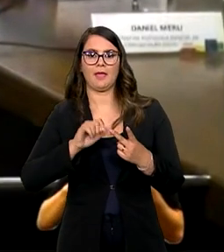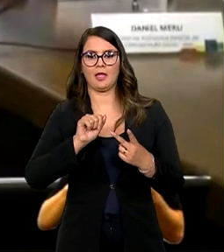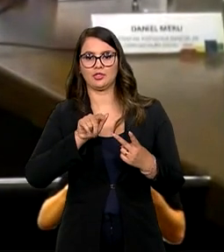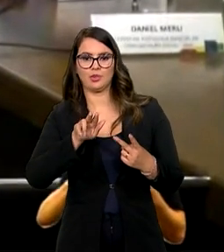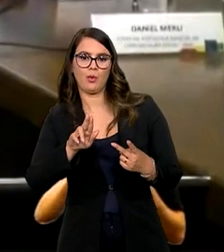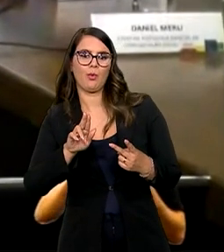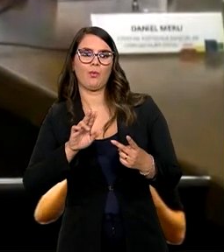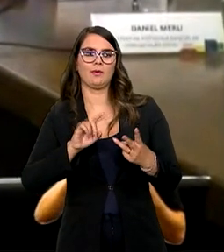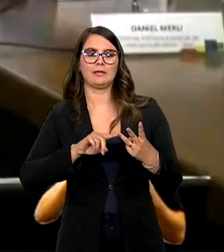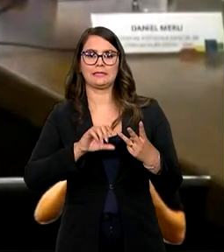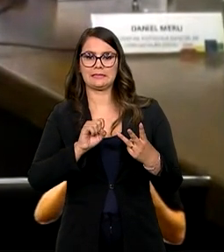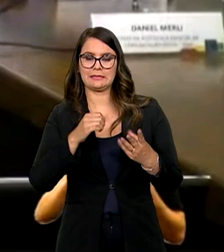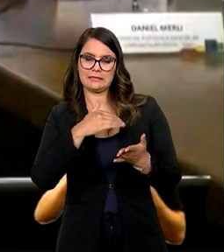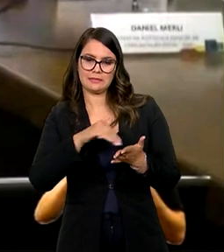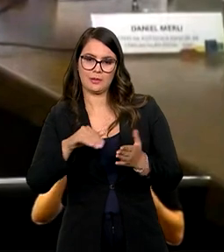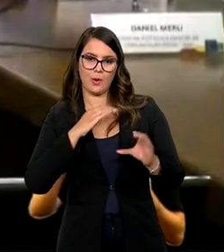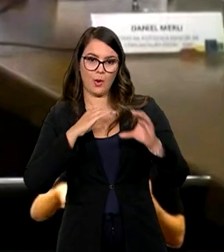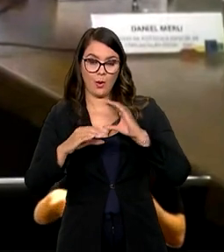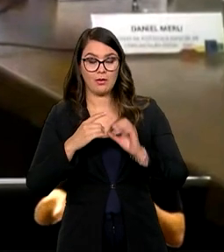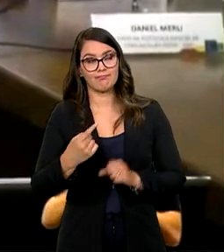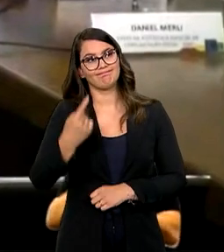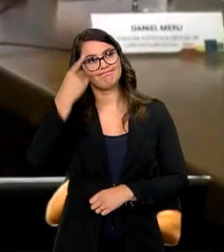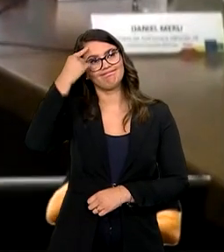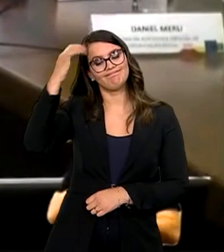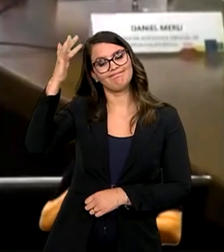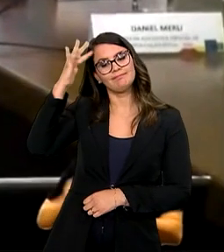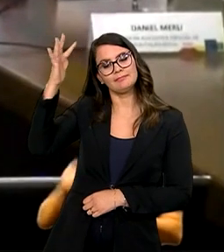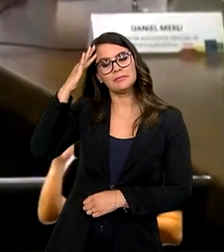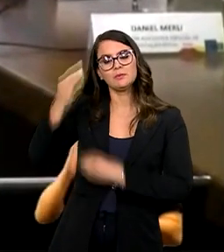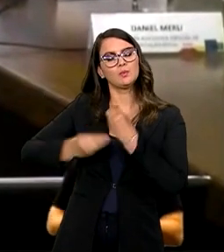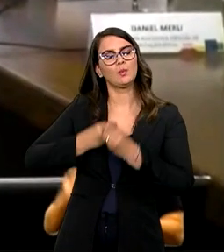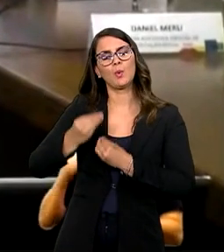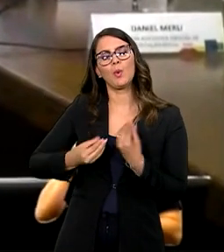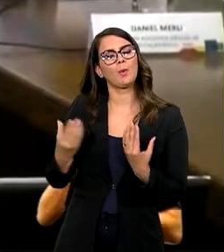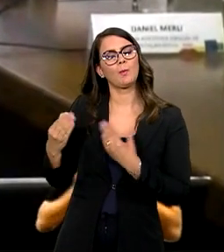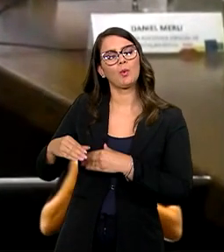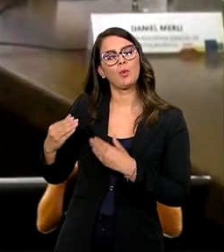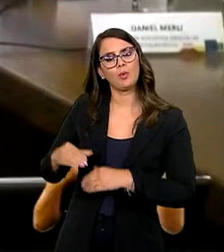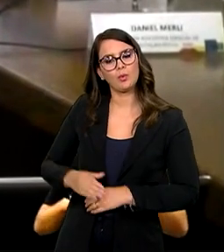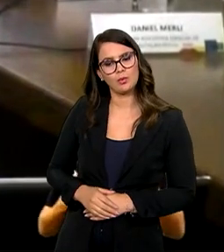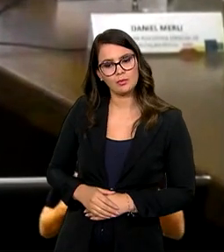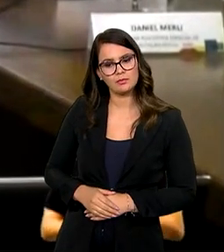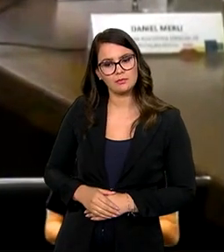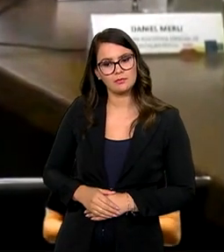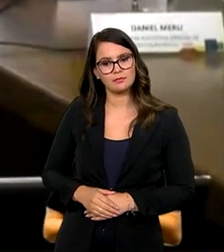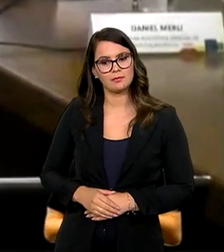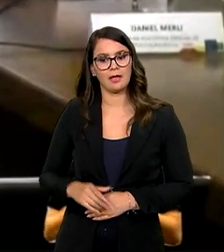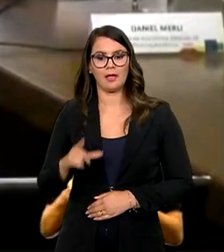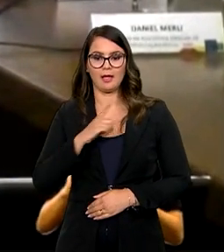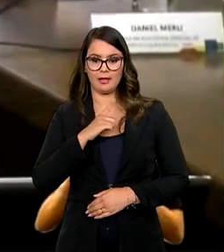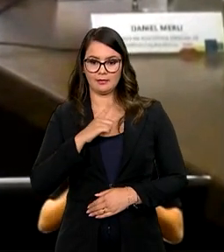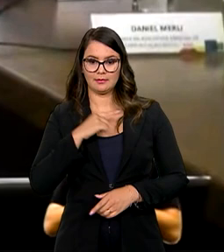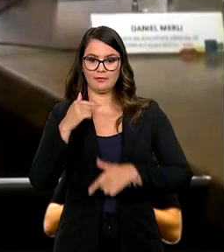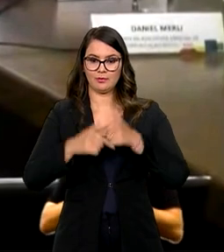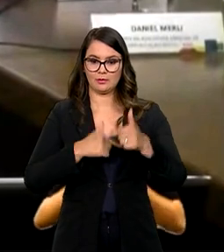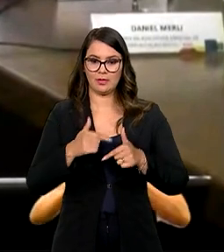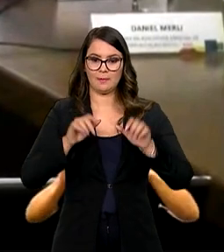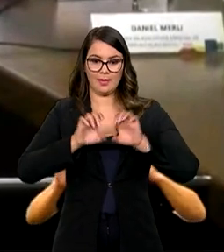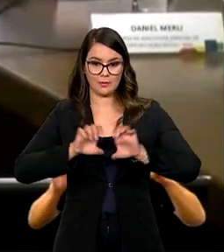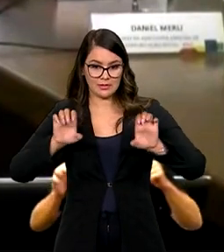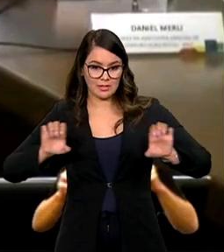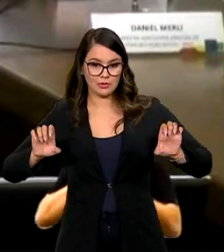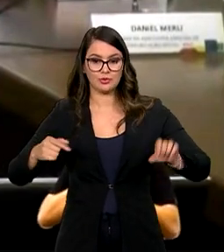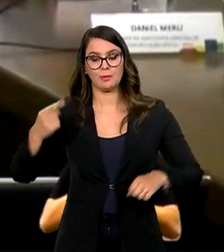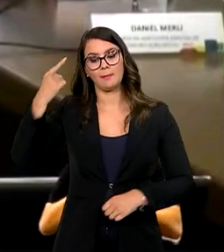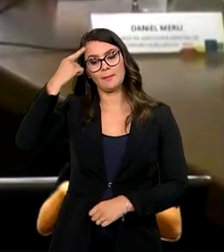e a SECOM, também da presidência, para pensar esse concurso. E aí houve um trabalho estatístico mesmo